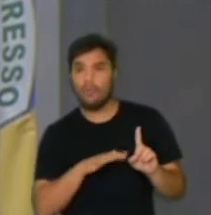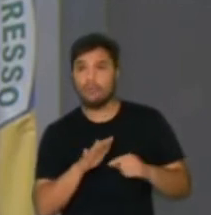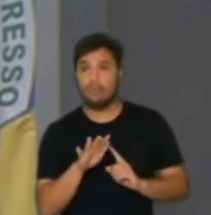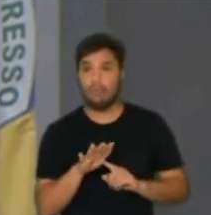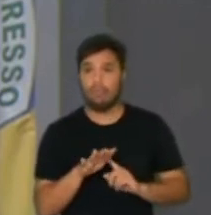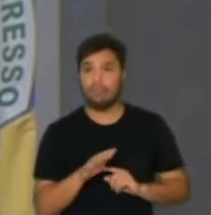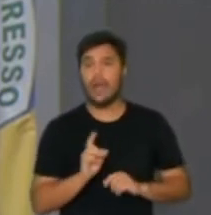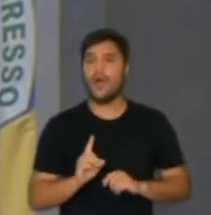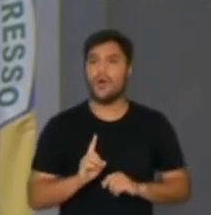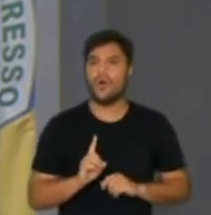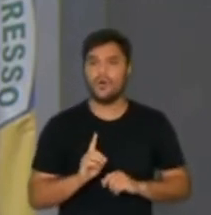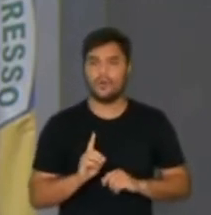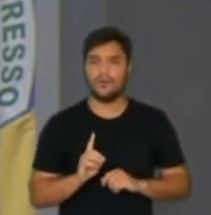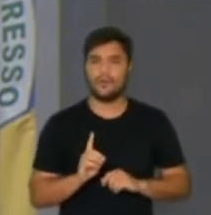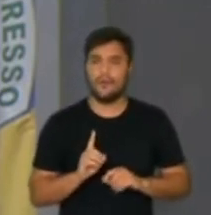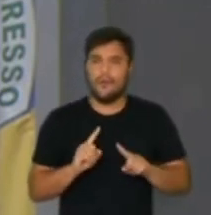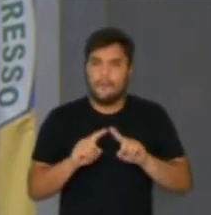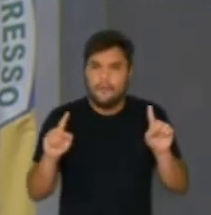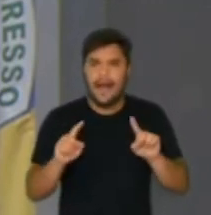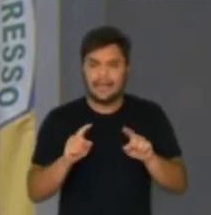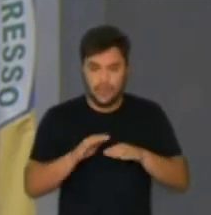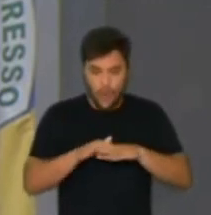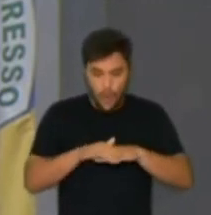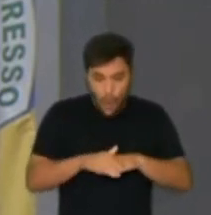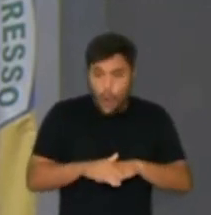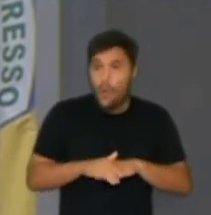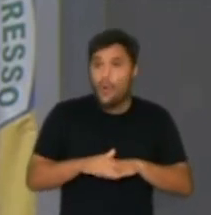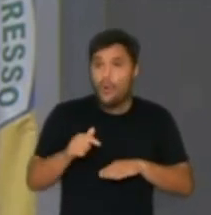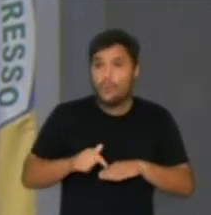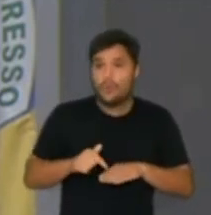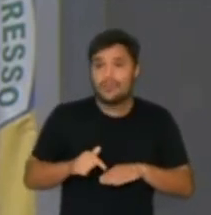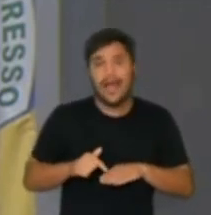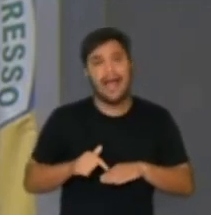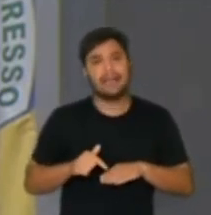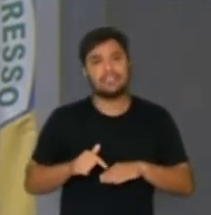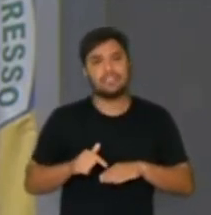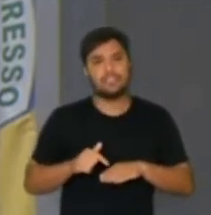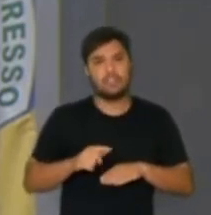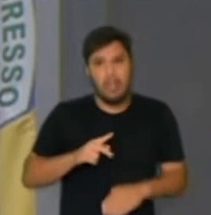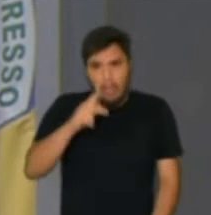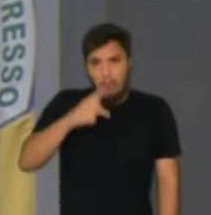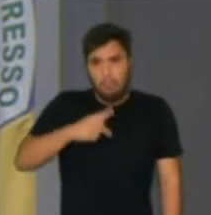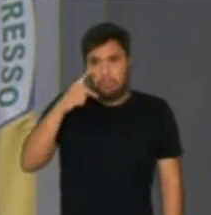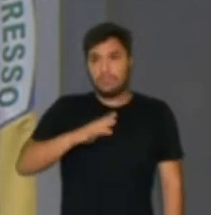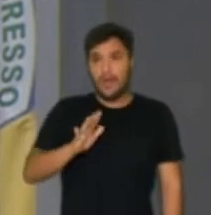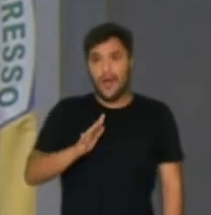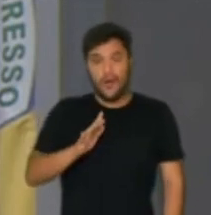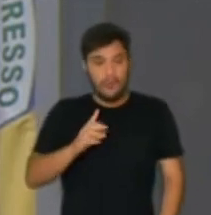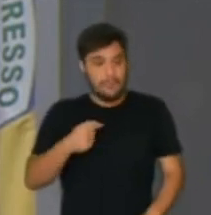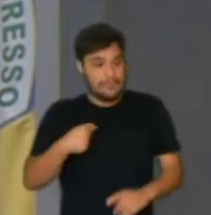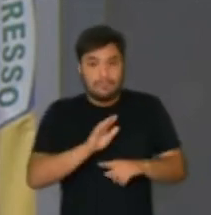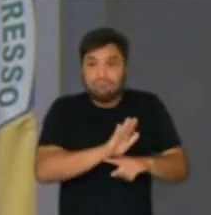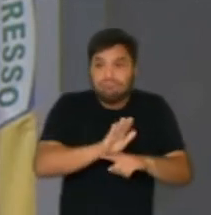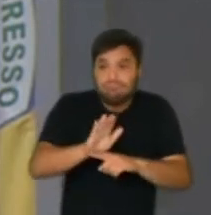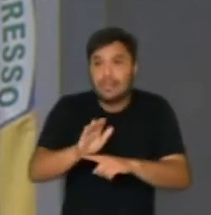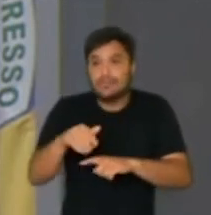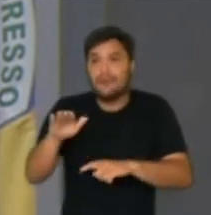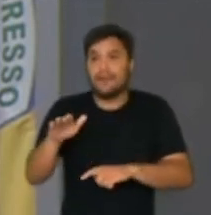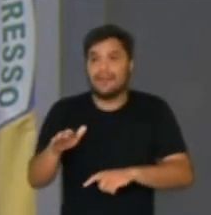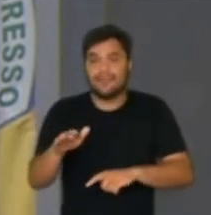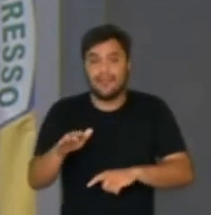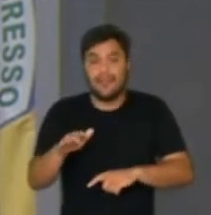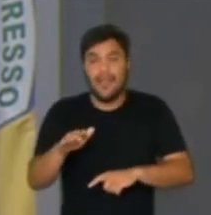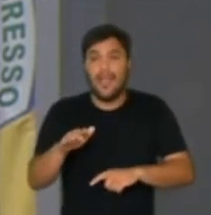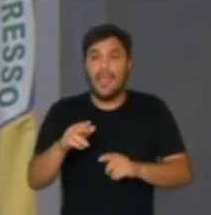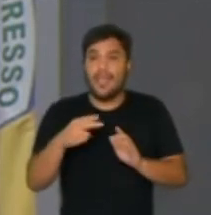humildade, Bia, mas a humildade de você pensar menos em você e mais nos outros. E essa nota